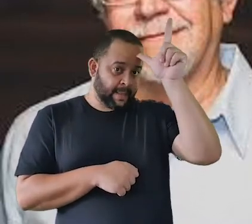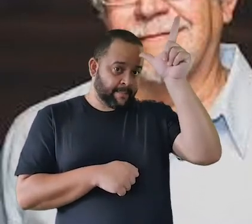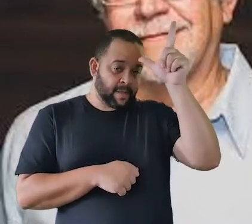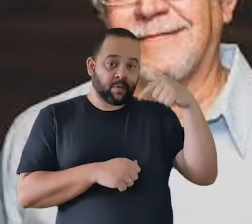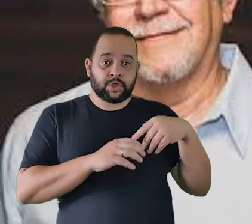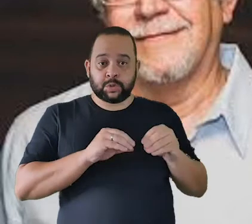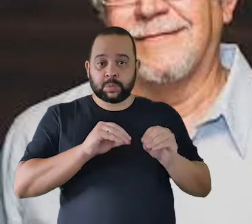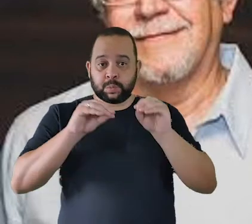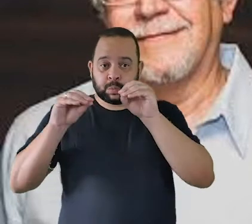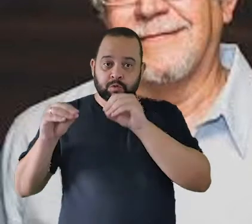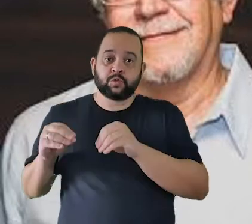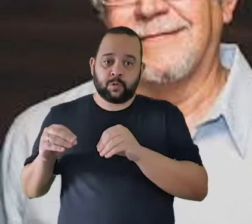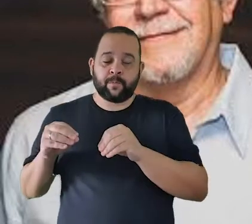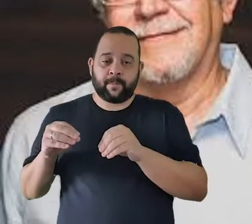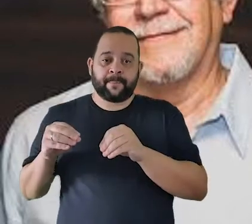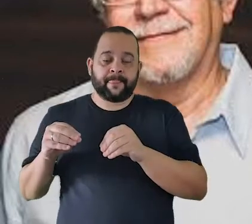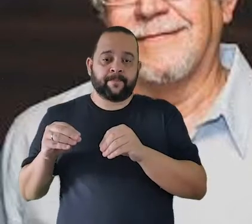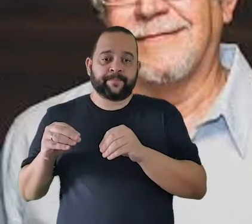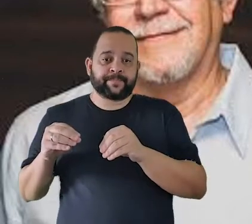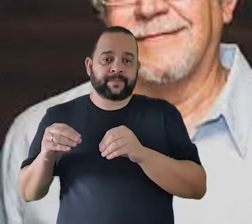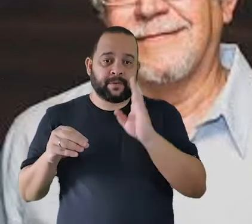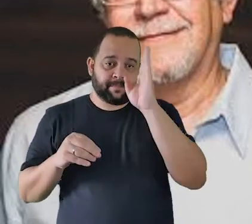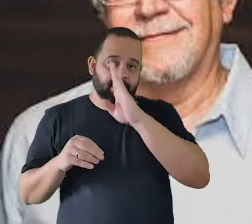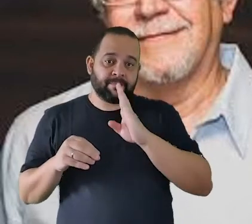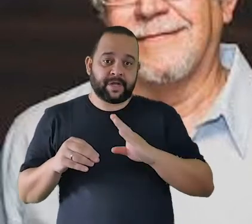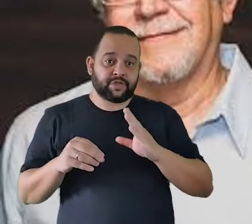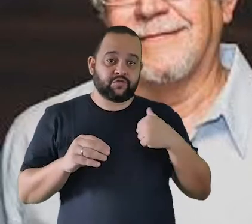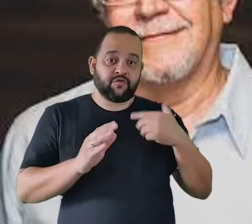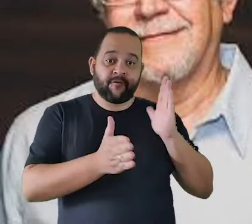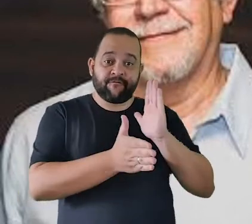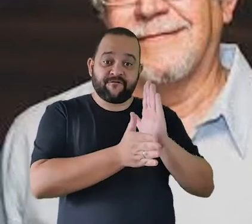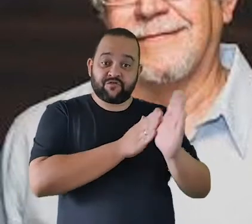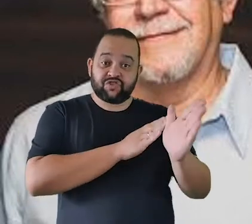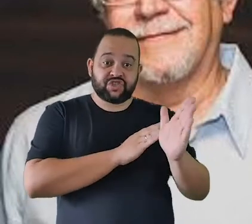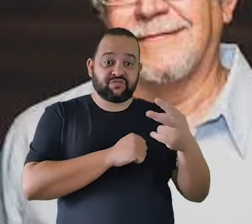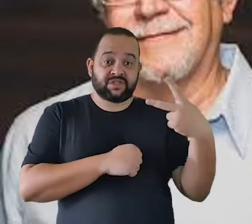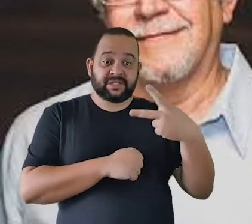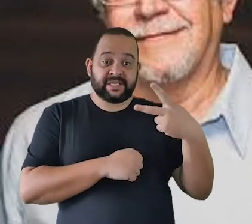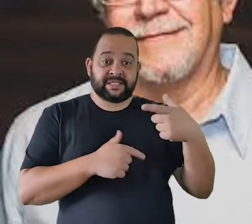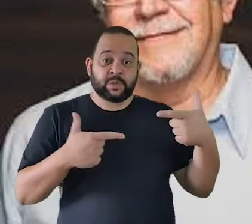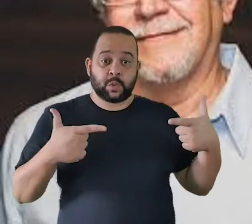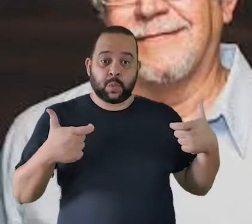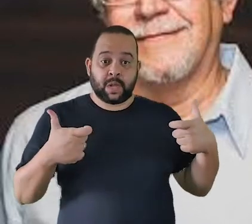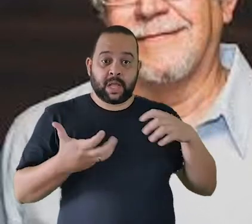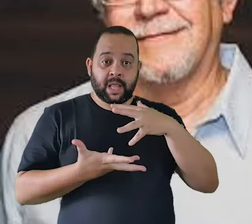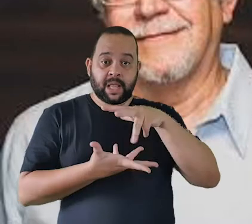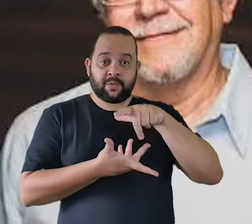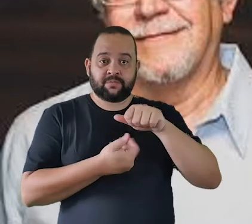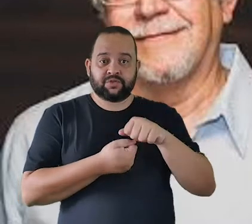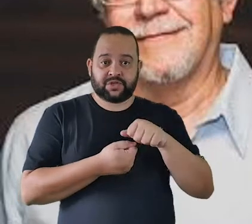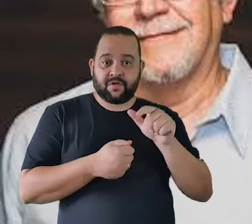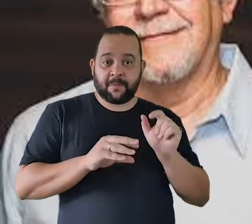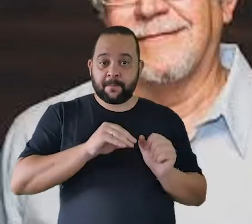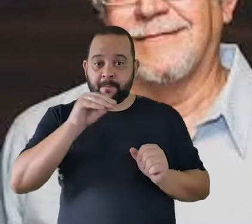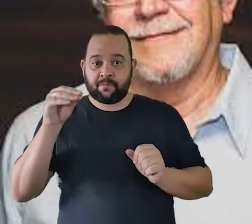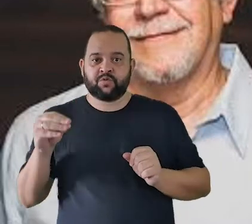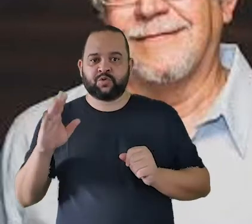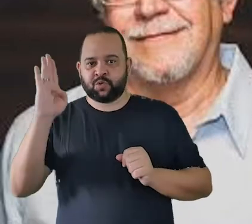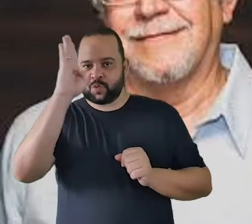veio para o Brasil fugido da guerra, da Segunda Guerra Mundial. E ele trouxe para